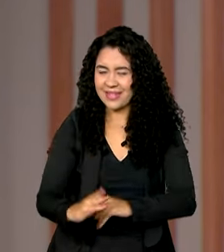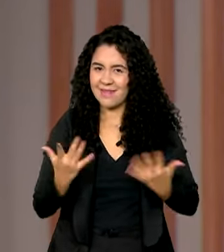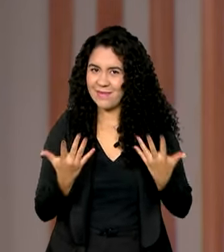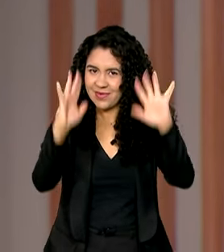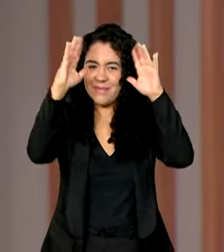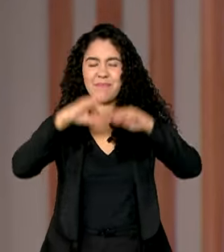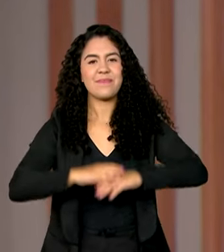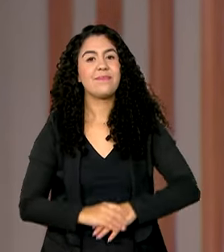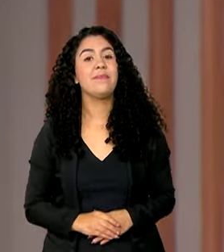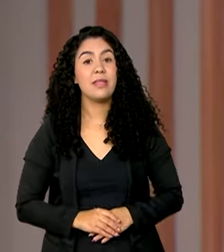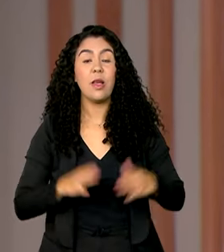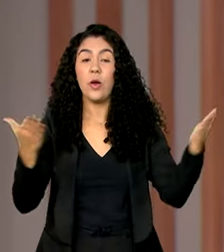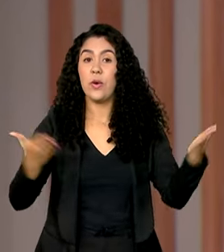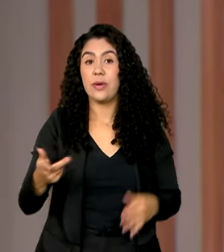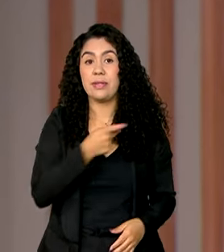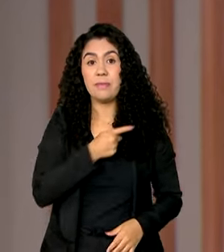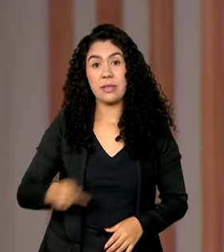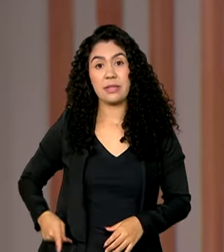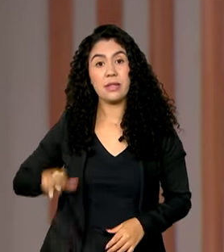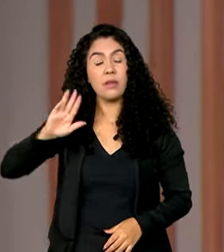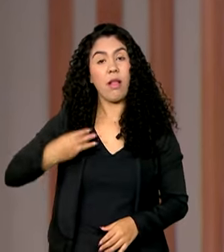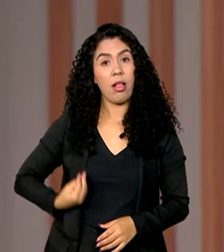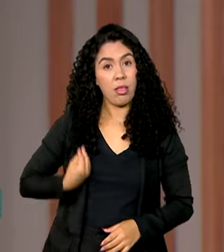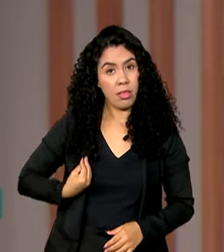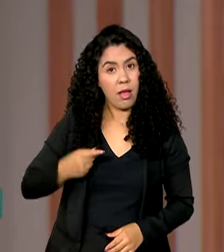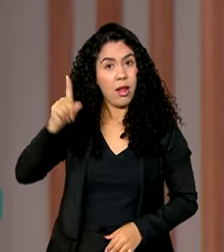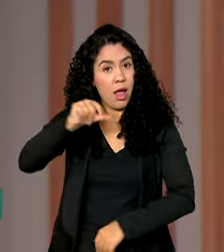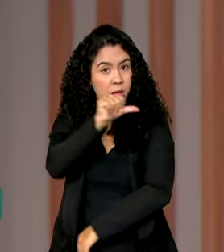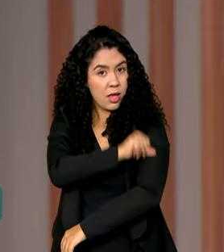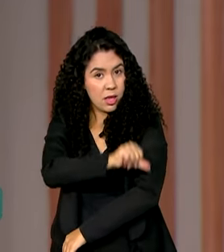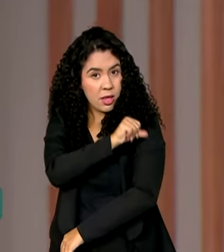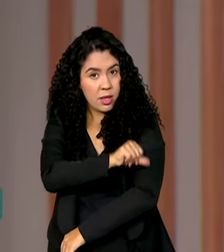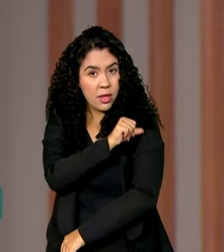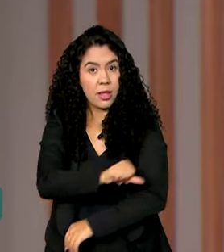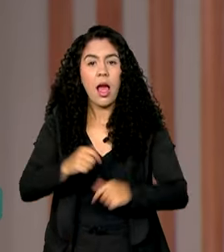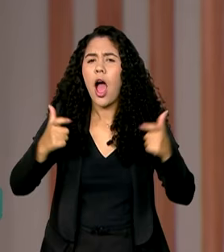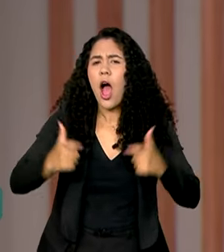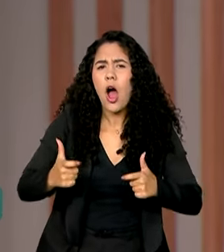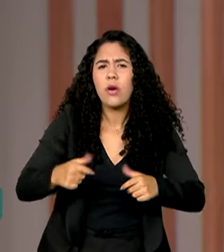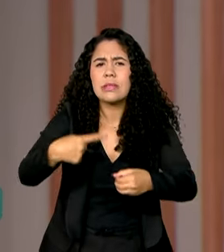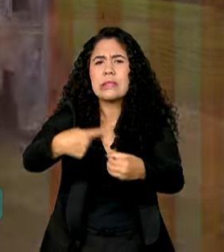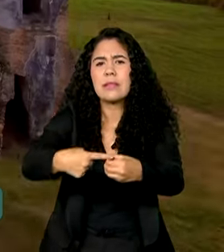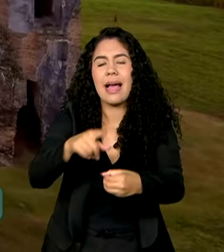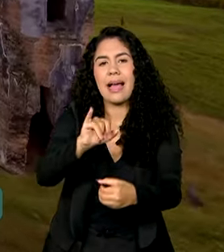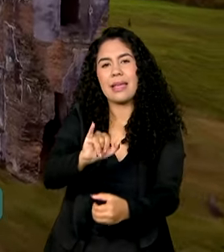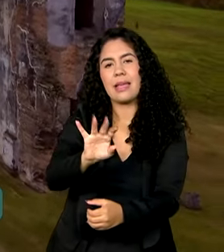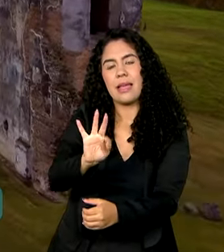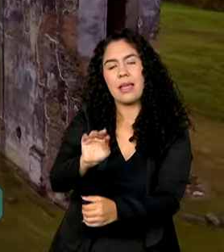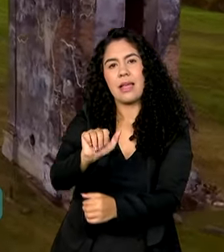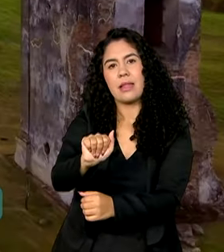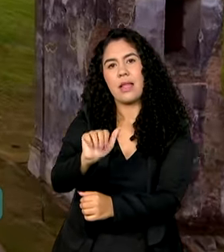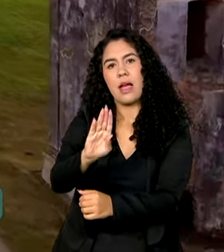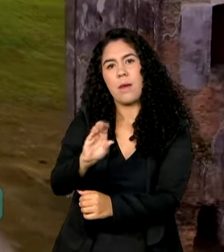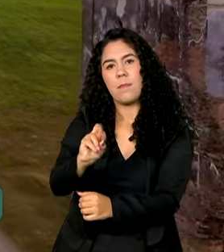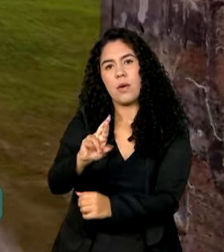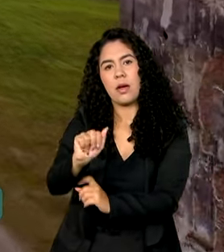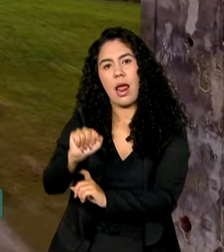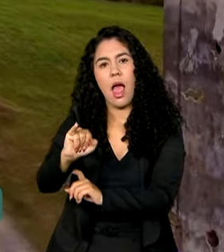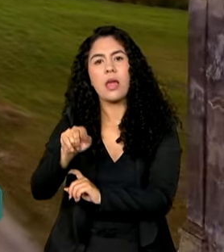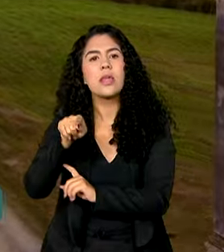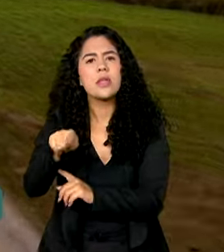E hoje o presidente Lula segue no Rio de Janeiro. Daqui a pouco, em Itaboraí, ele visita as ruínas do convento São